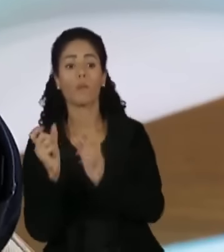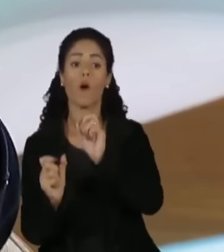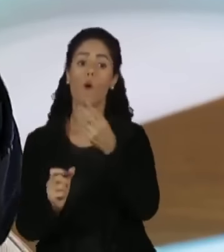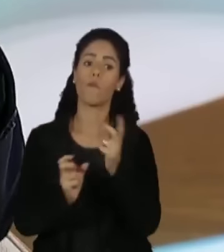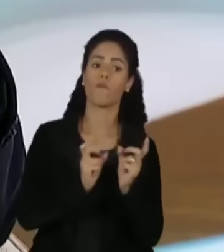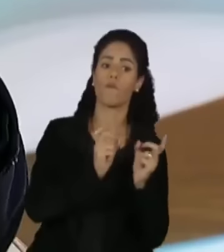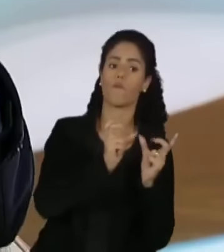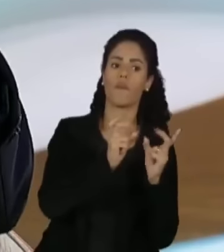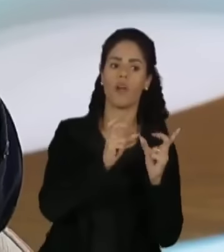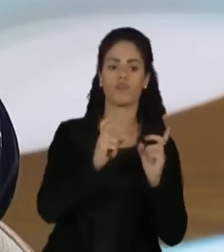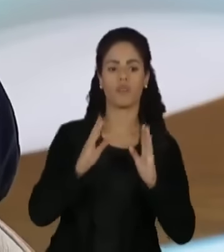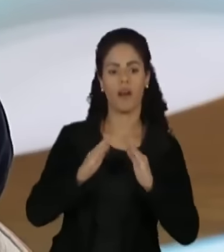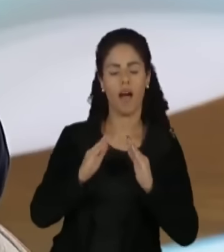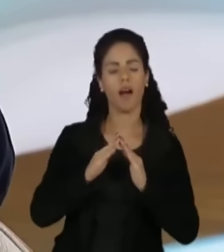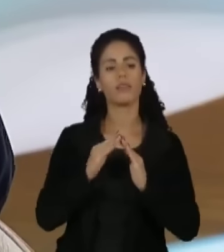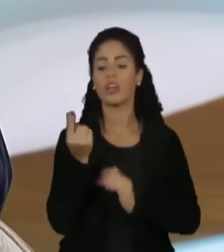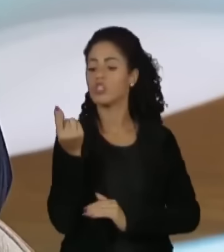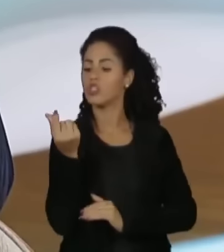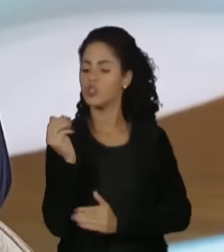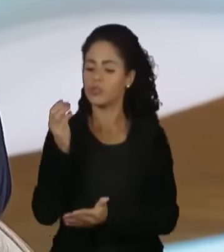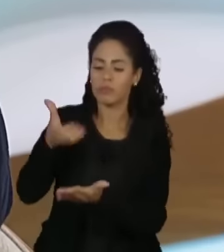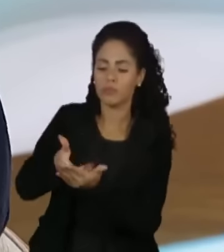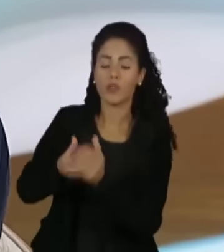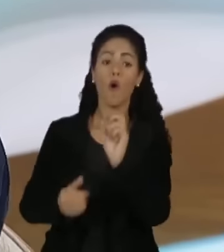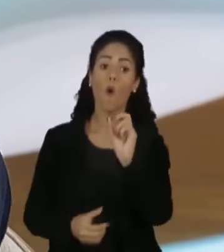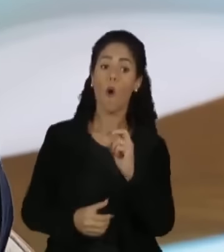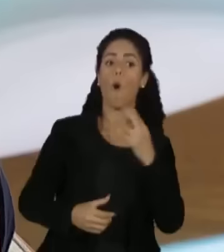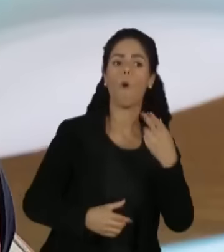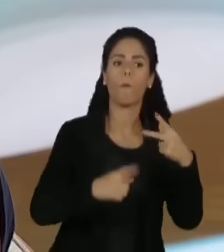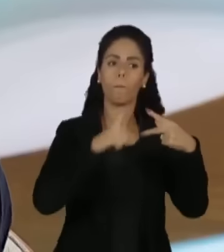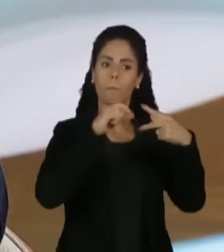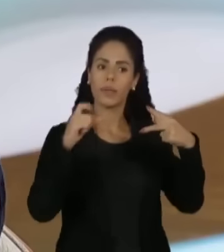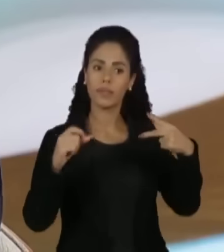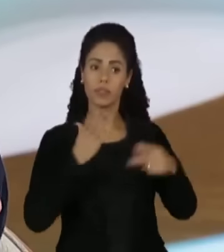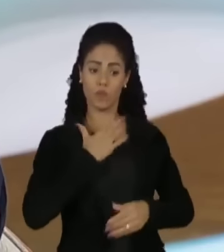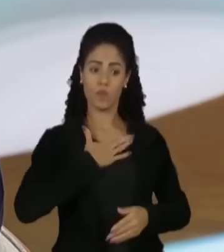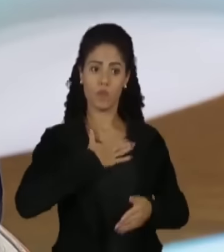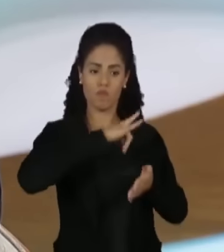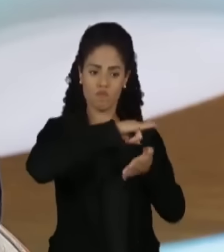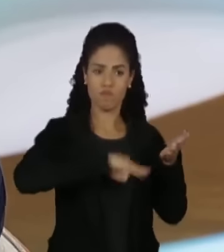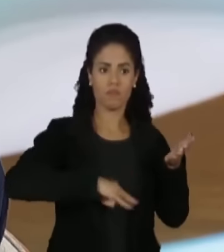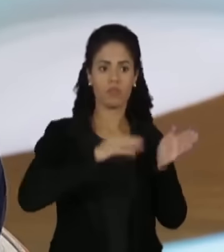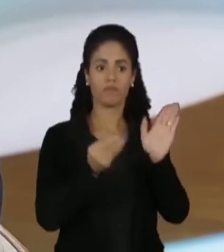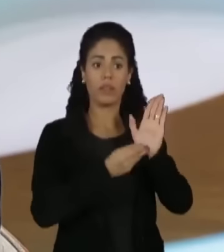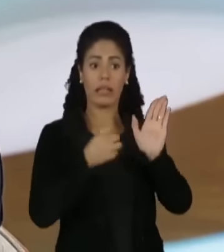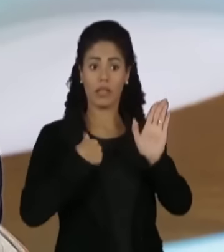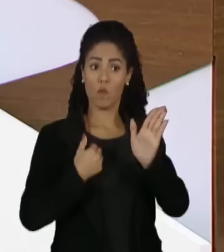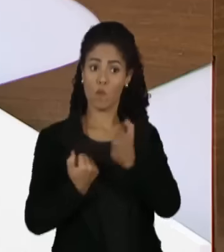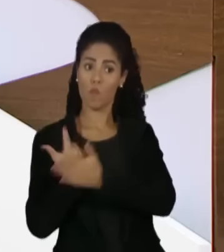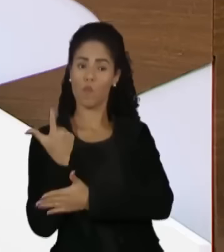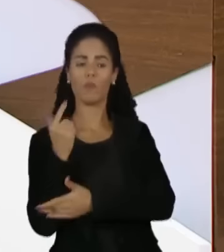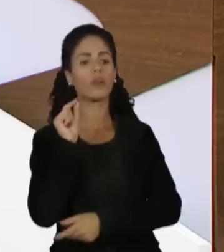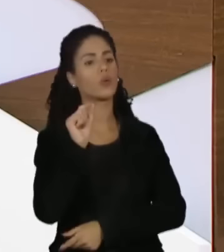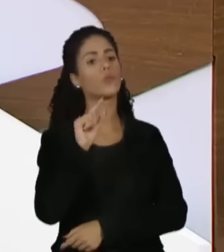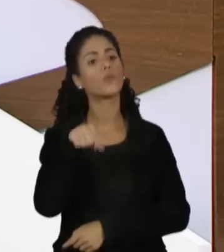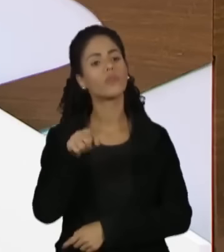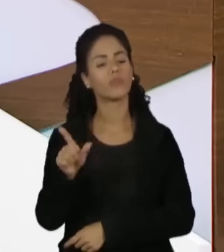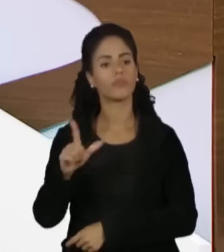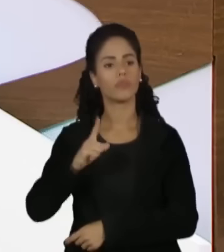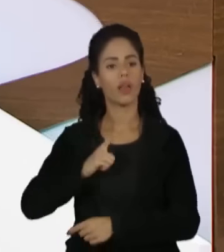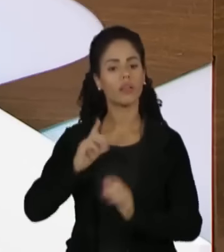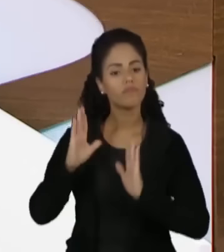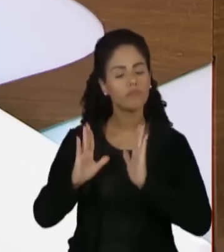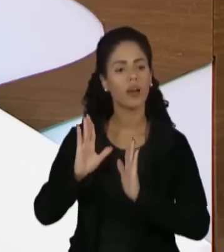Hoje você se coloca se é dinheiro em espécie, se é dinheiro não sei o que. O que tinha nas escrituras dos imóveis que eu tinha comprado era essa